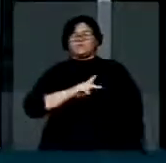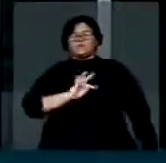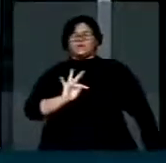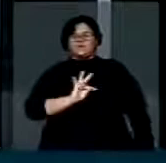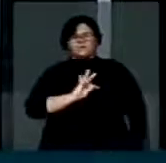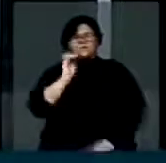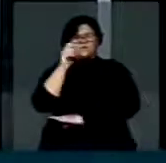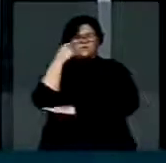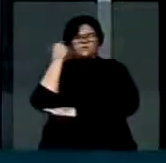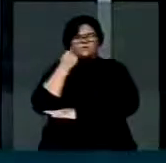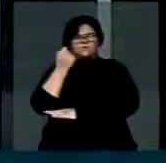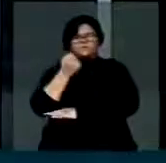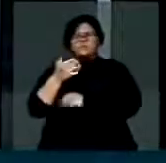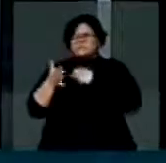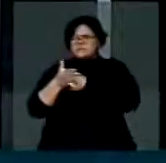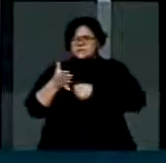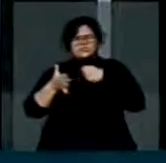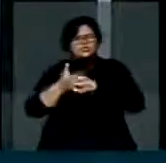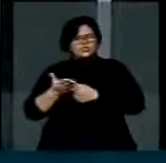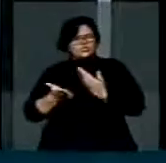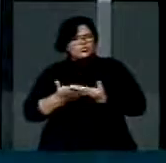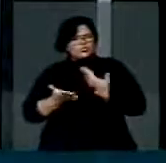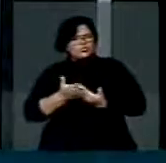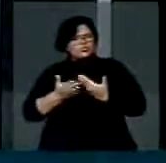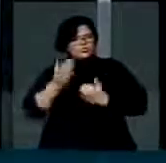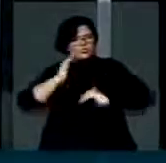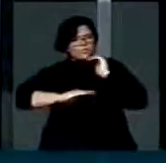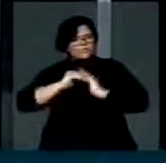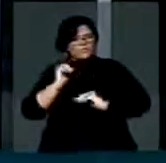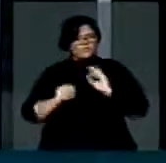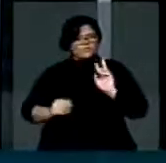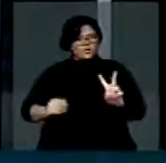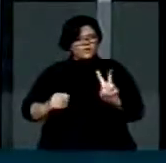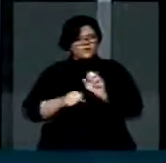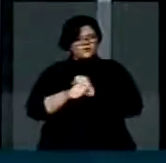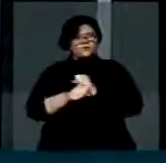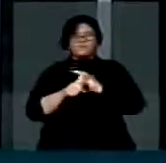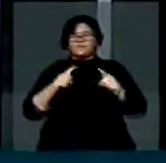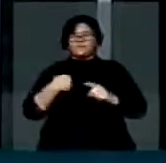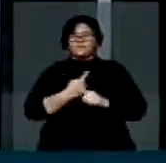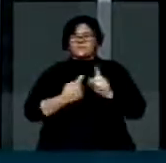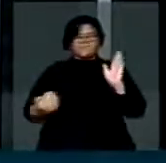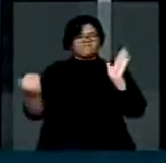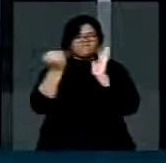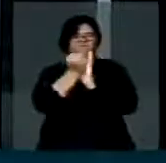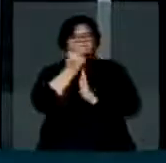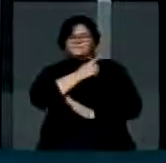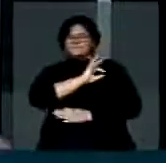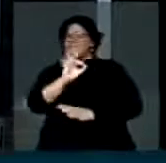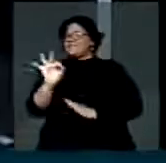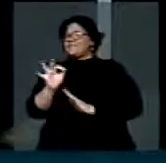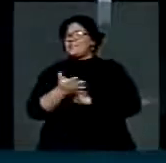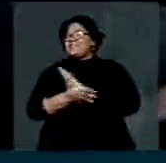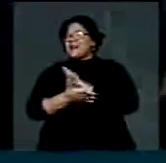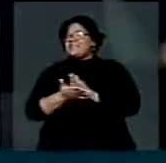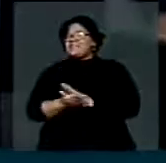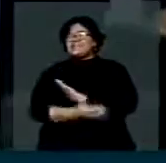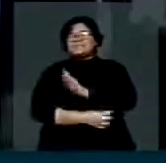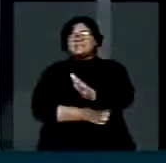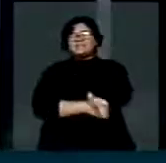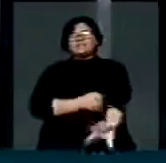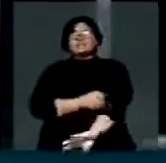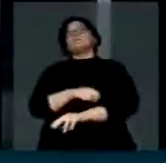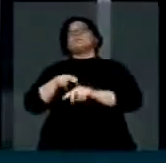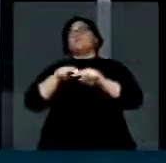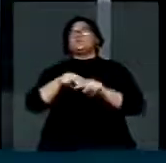se debruçou sobre a matéria durante dois anos, mas nós não conseguimos avançar. Portanto, a